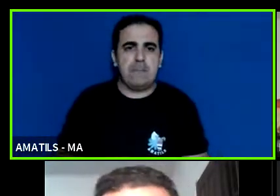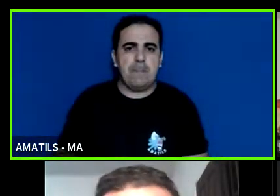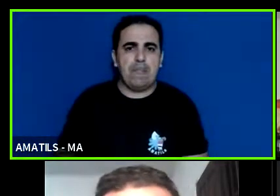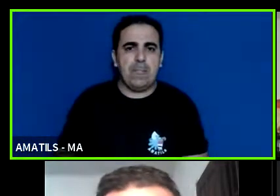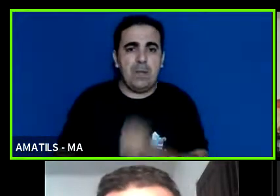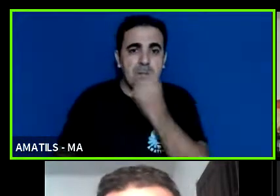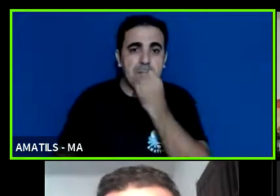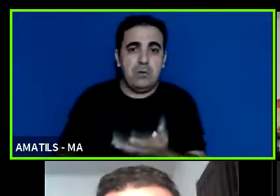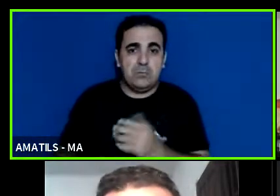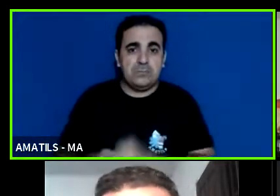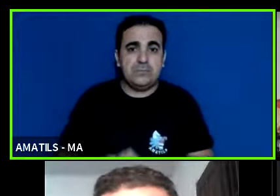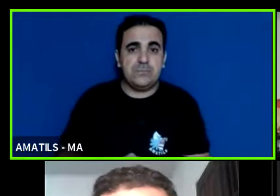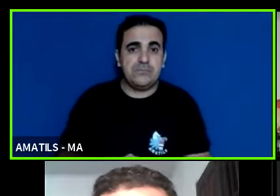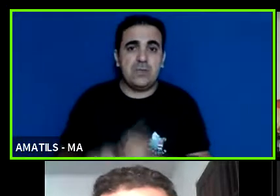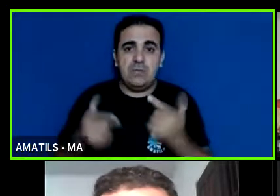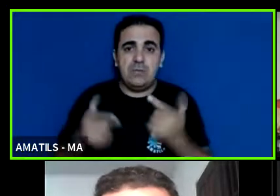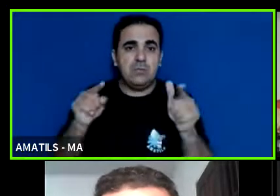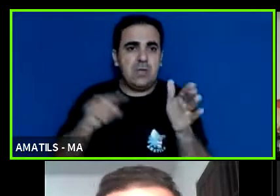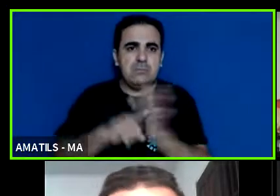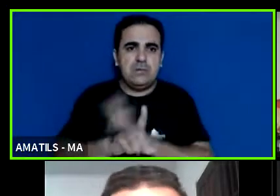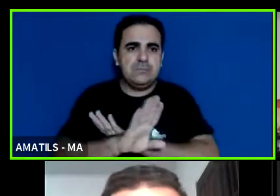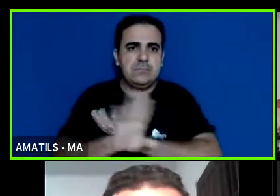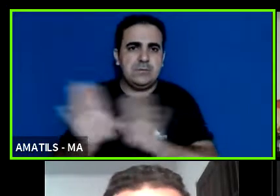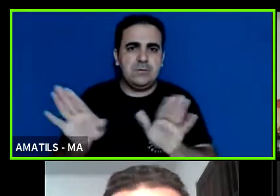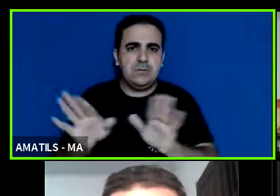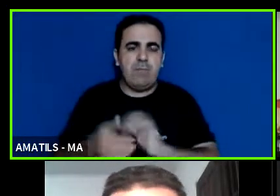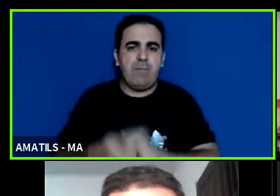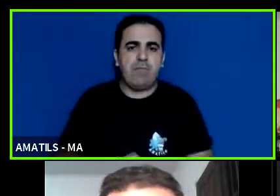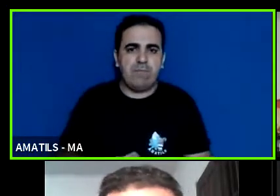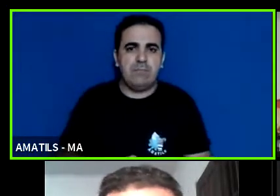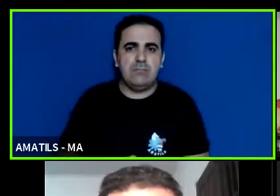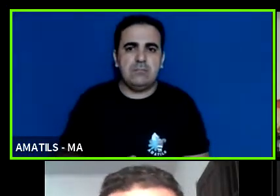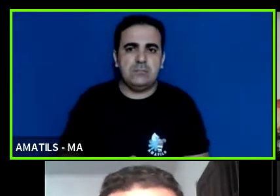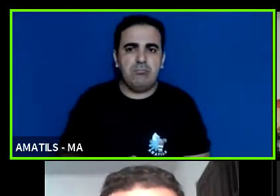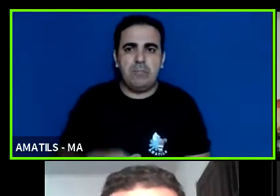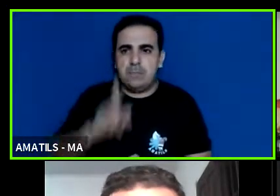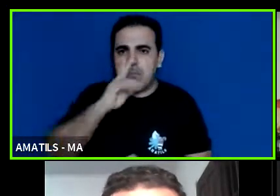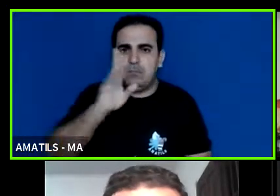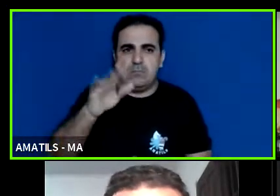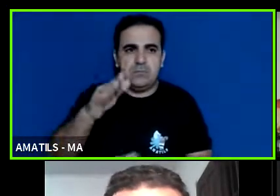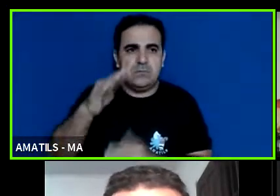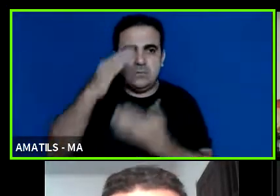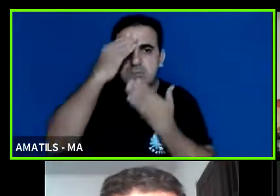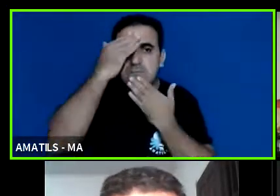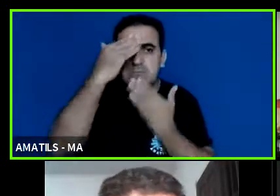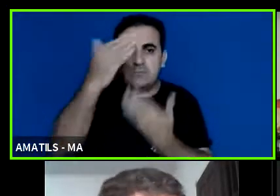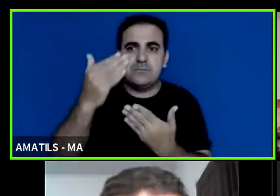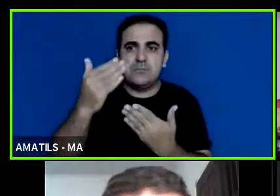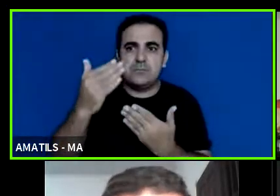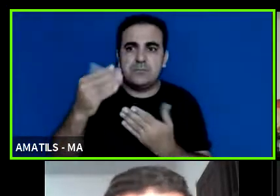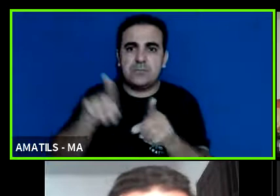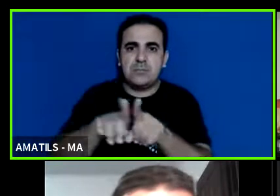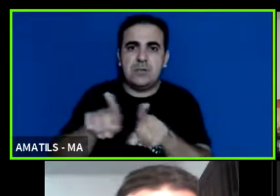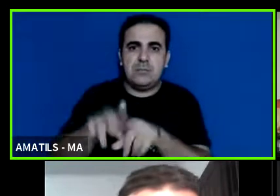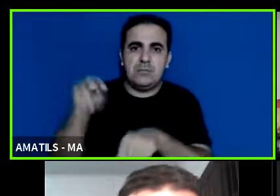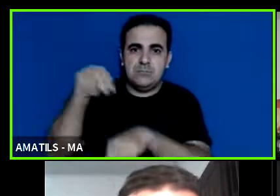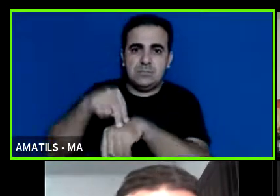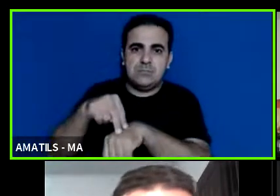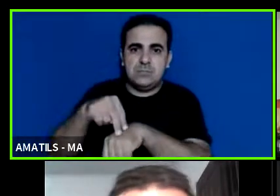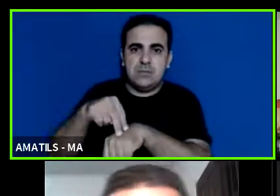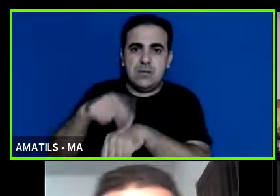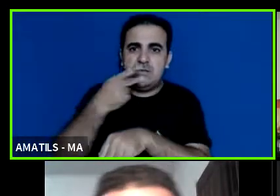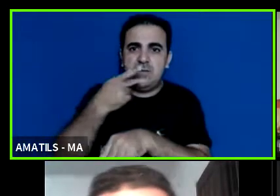não tendo mais inscrições pessoal acho que já passa para os agradecimentos passar a fala aqui para os